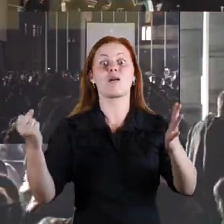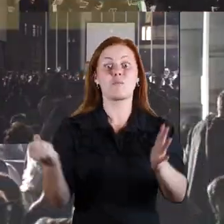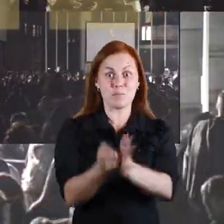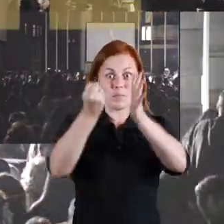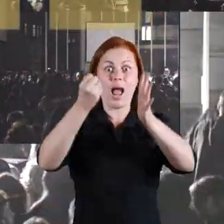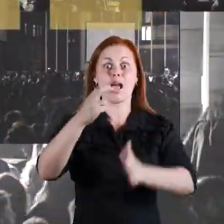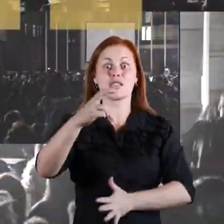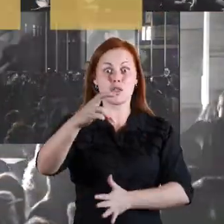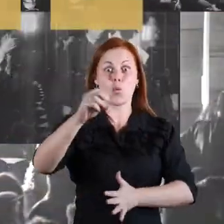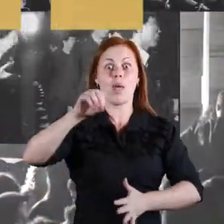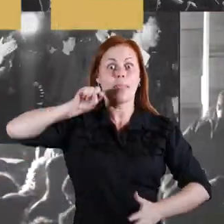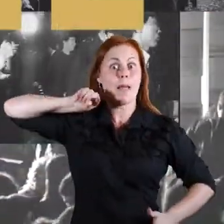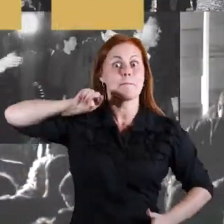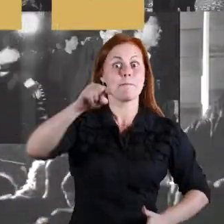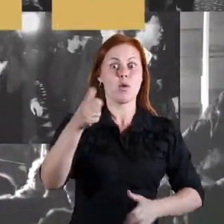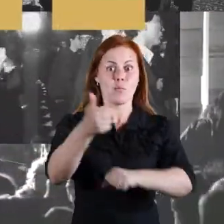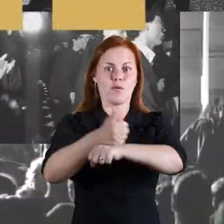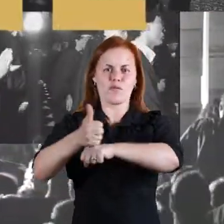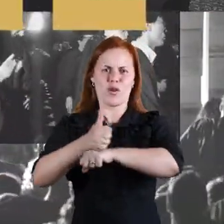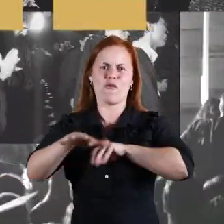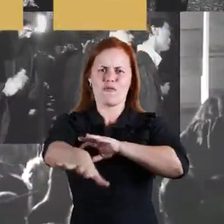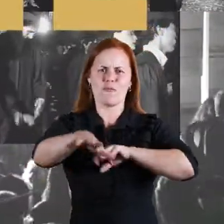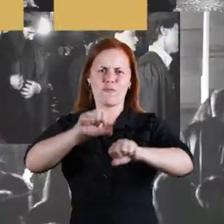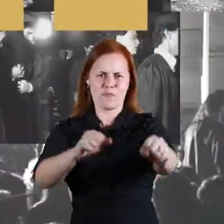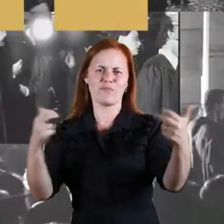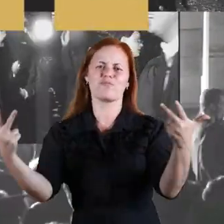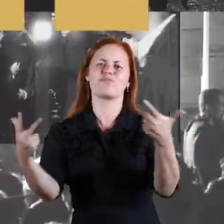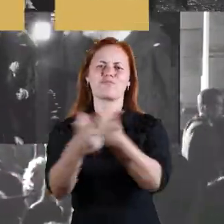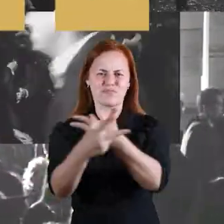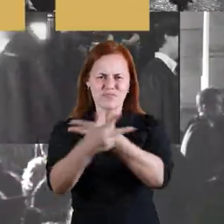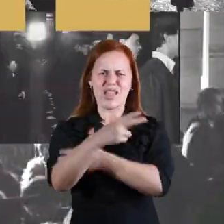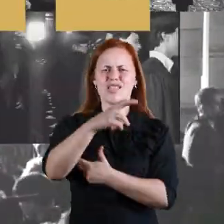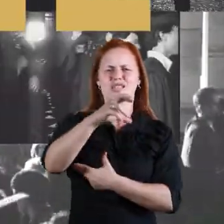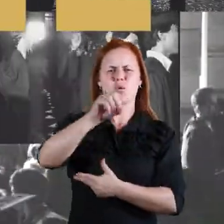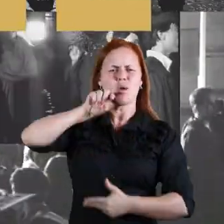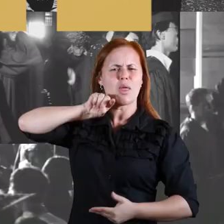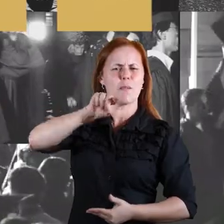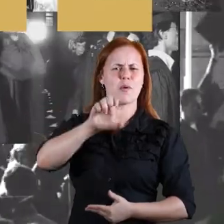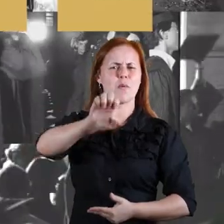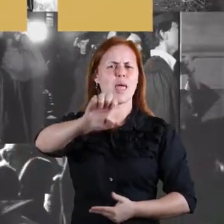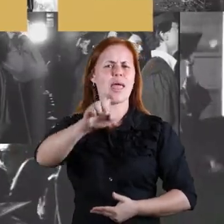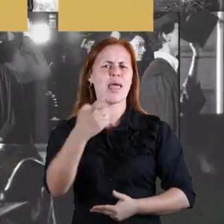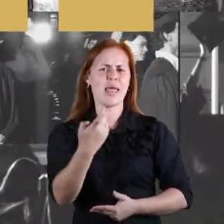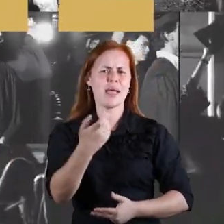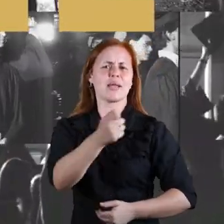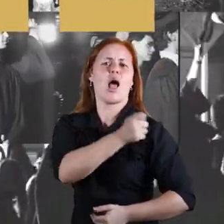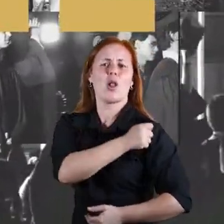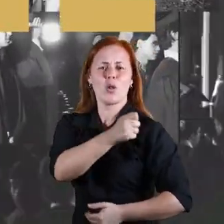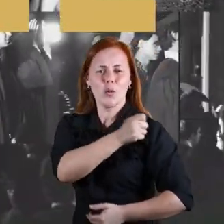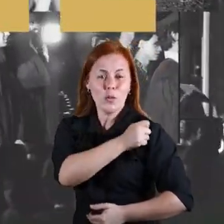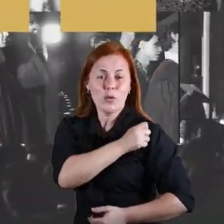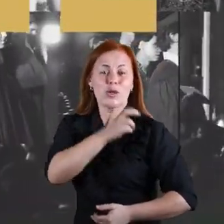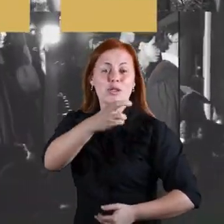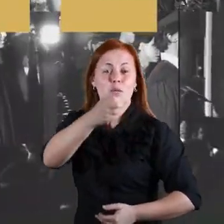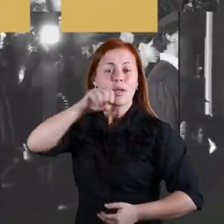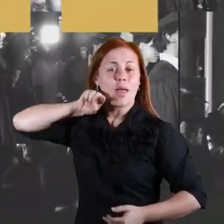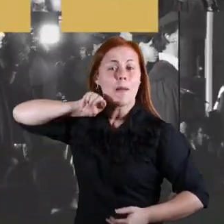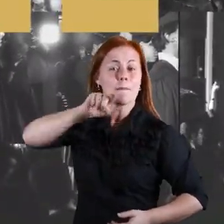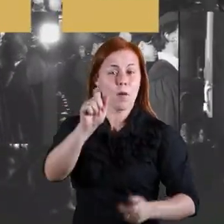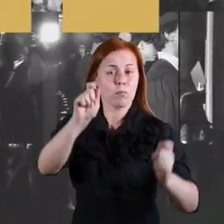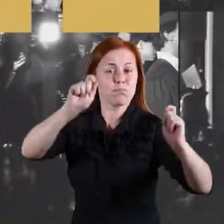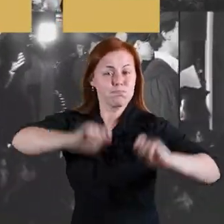50 mil profissionais formados pela UFV, 50 mil ex-alunos, 50 mil